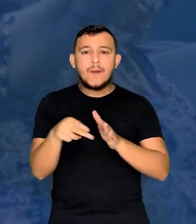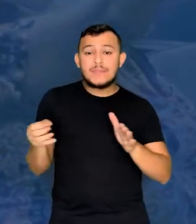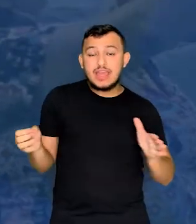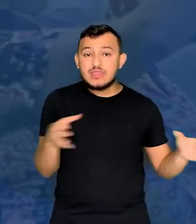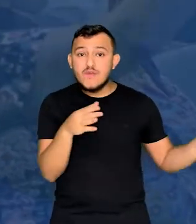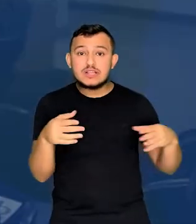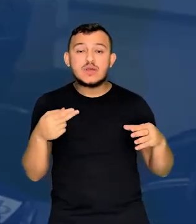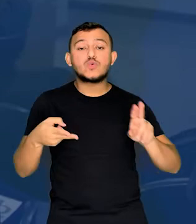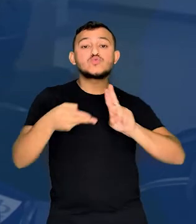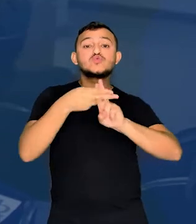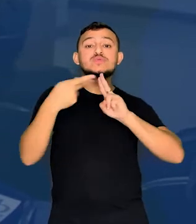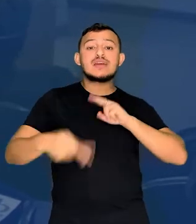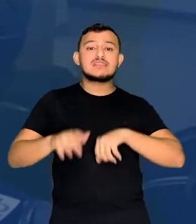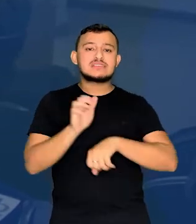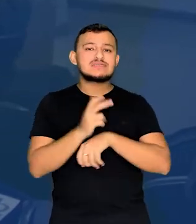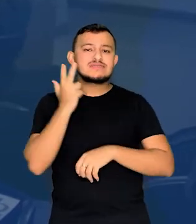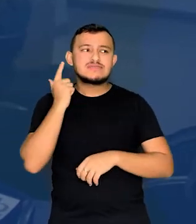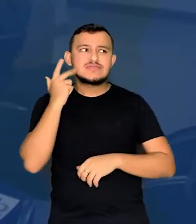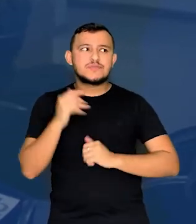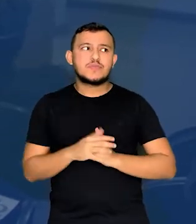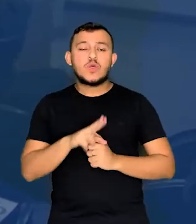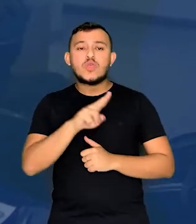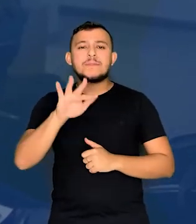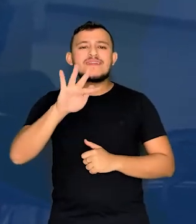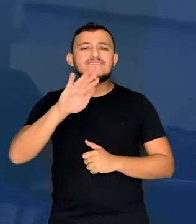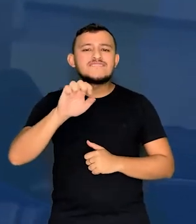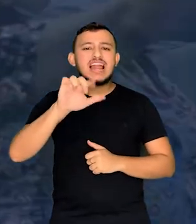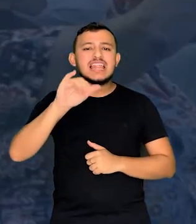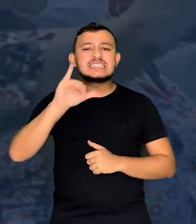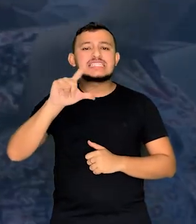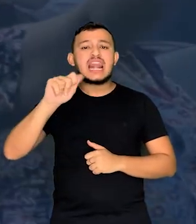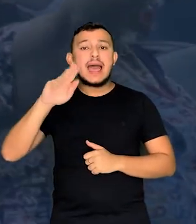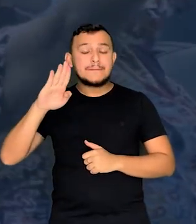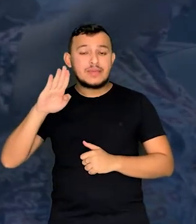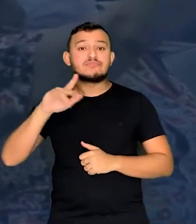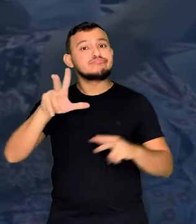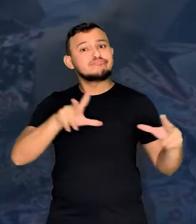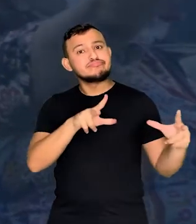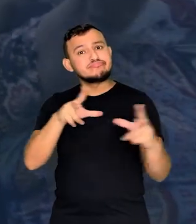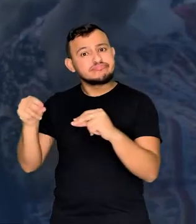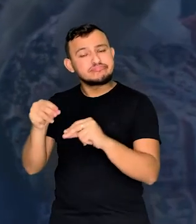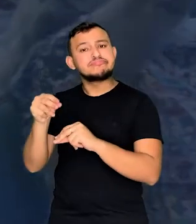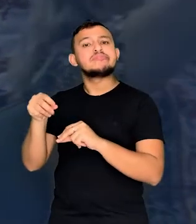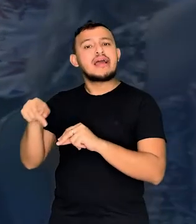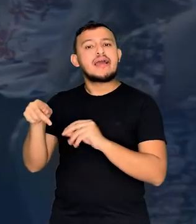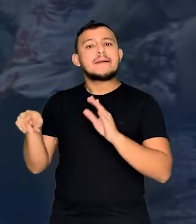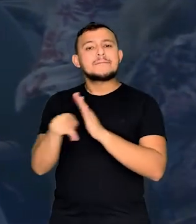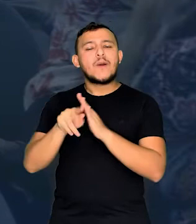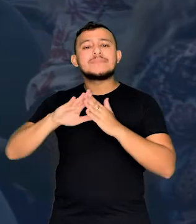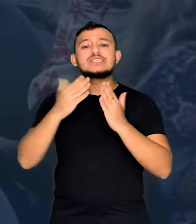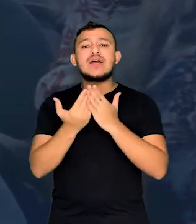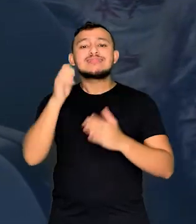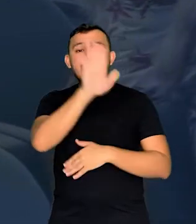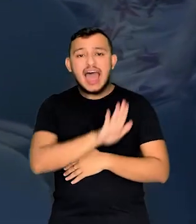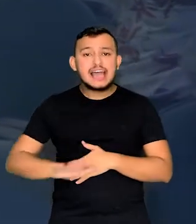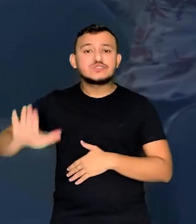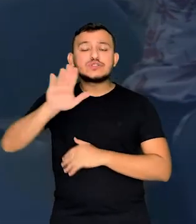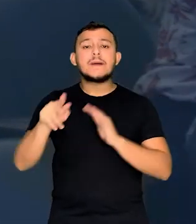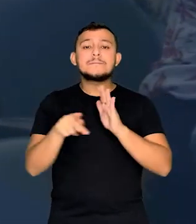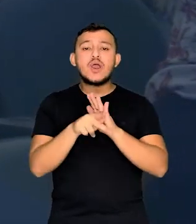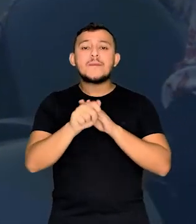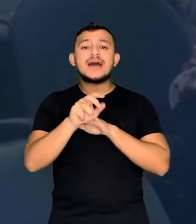de Inovação no SUS do Ceará, o Felicilab, que foi finalista do Prêmio Nacional de Inovação da Escola Nacional